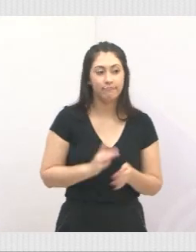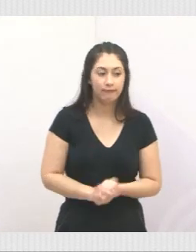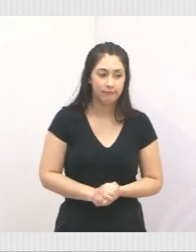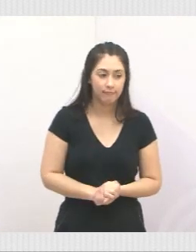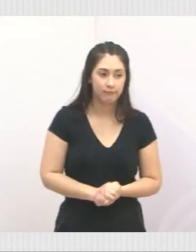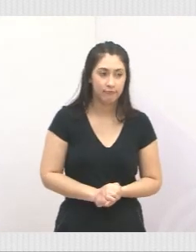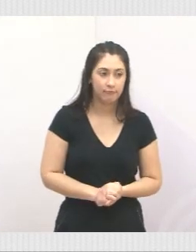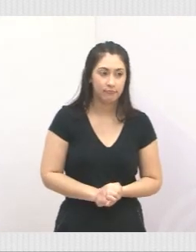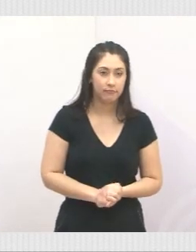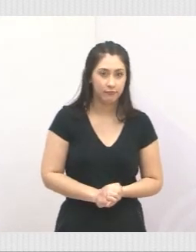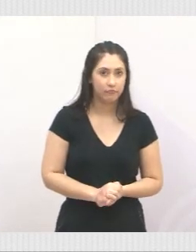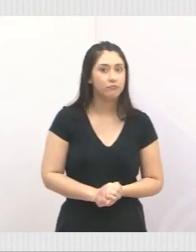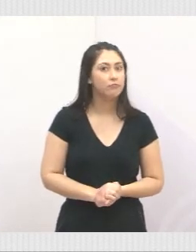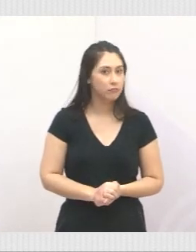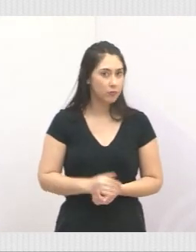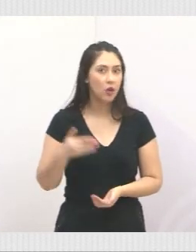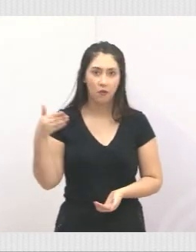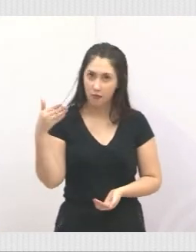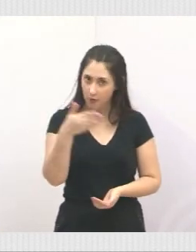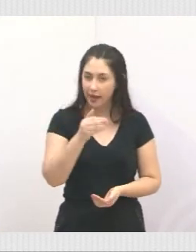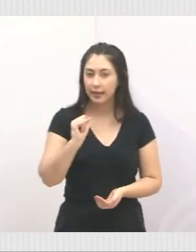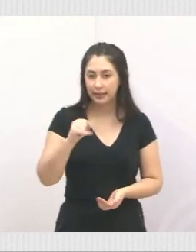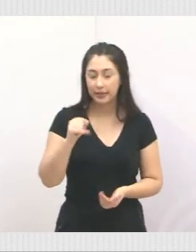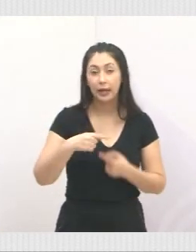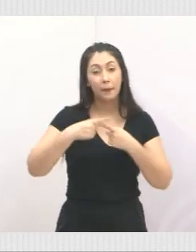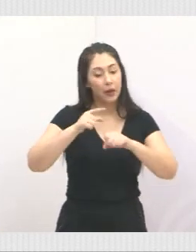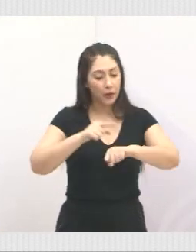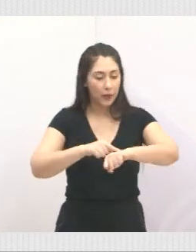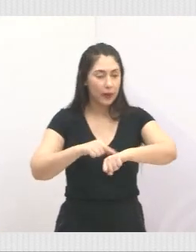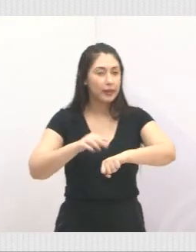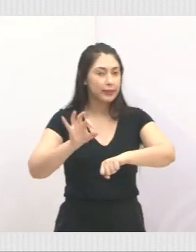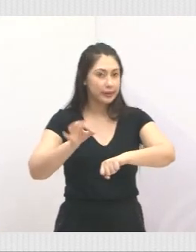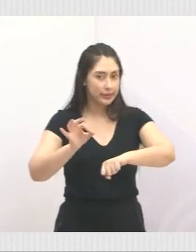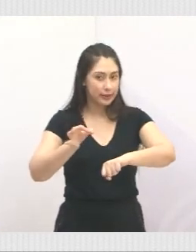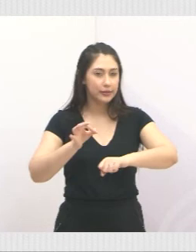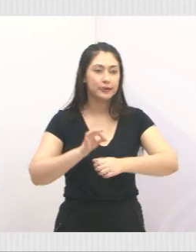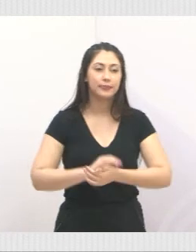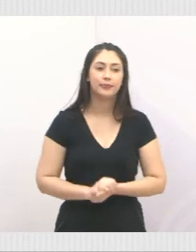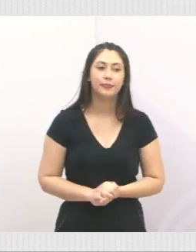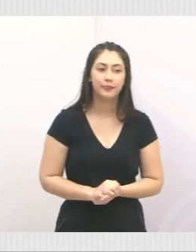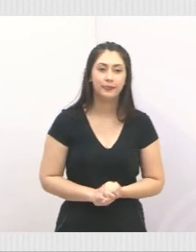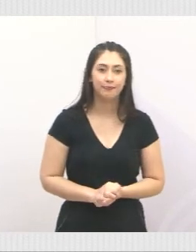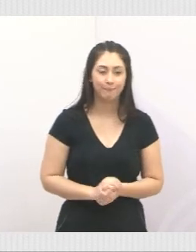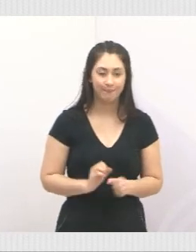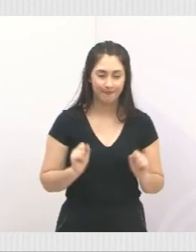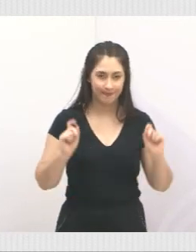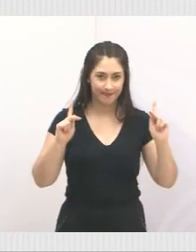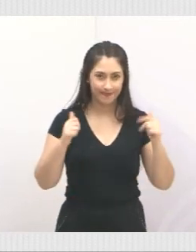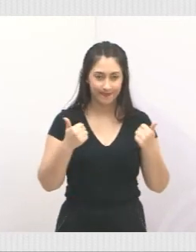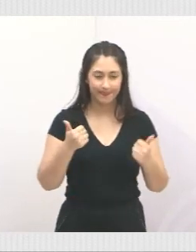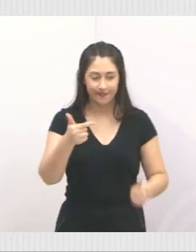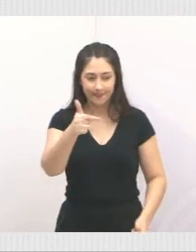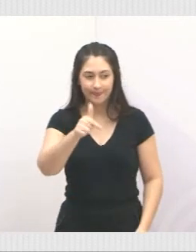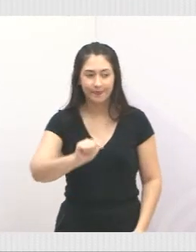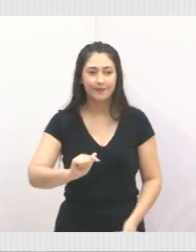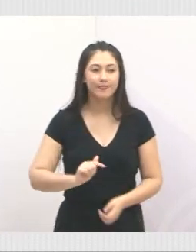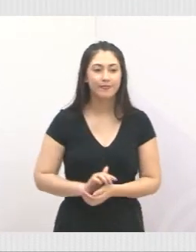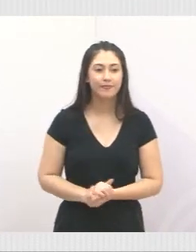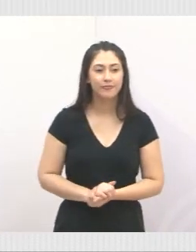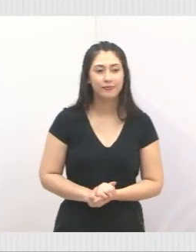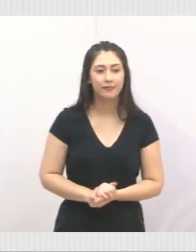o caminhão não passou. Ele passa, sim. Só que é sete horas da manhã. Está bom? Pode ir para o próximo.